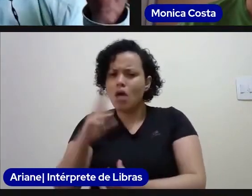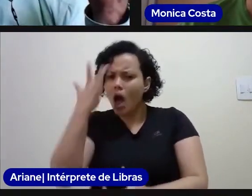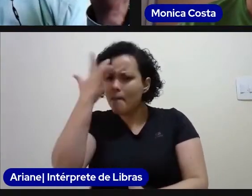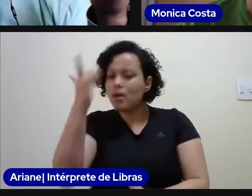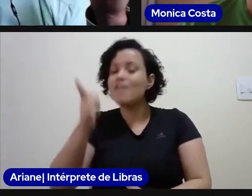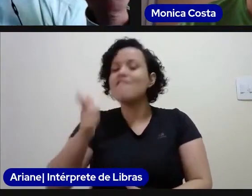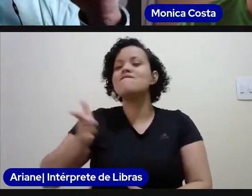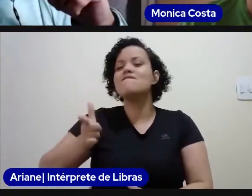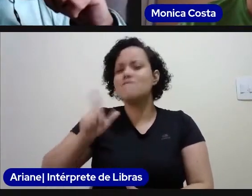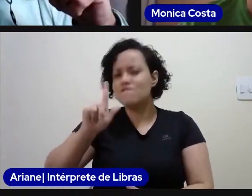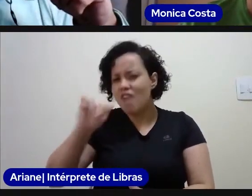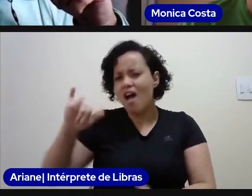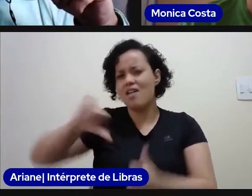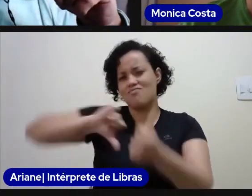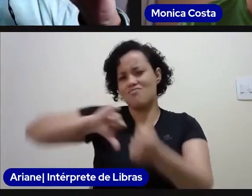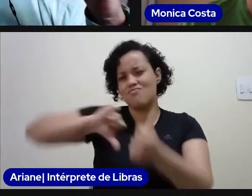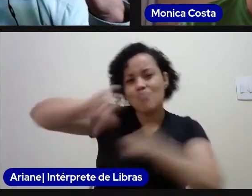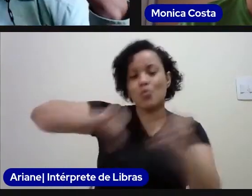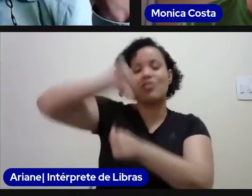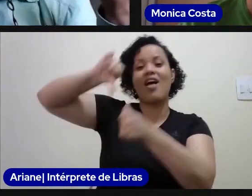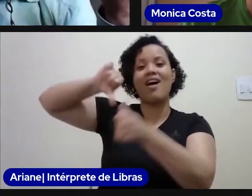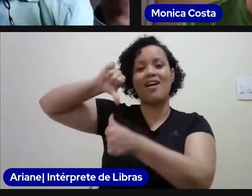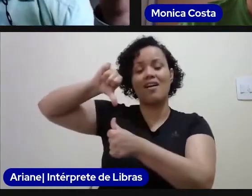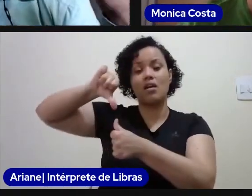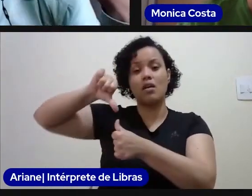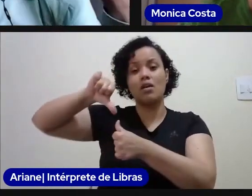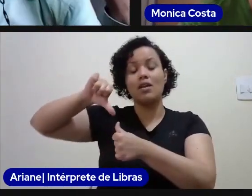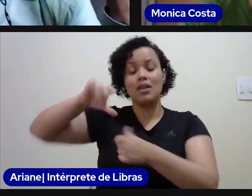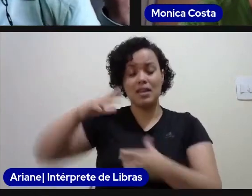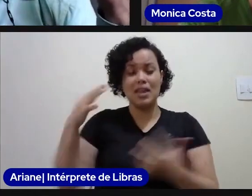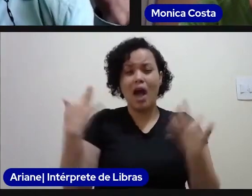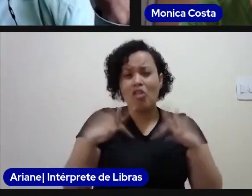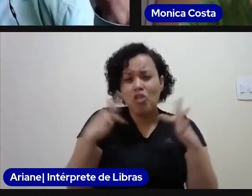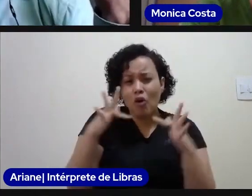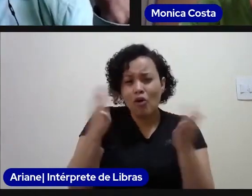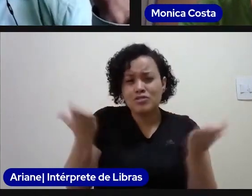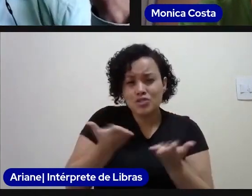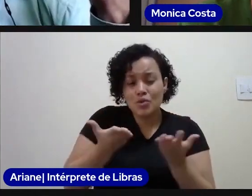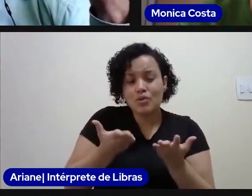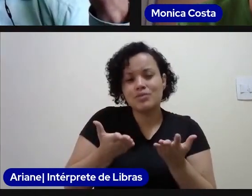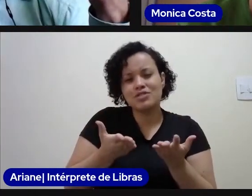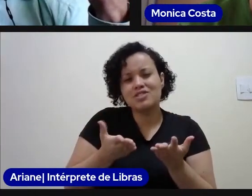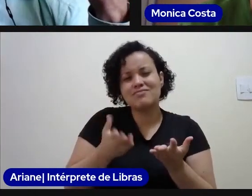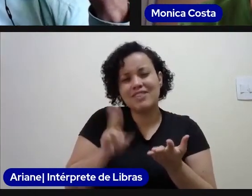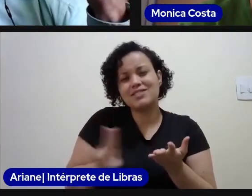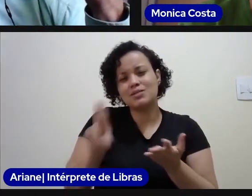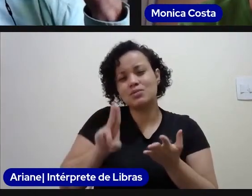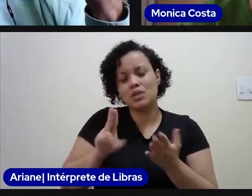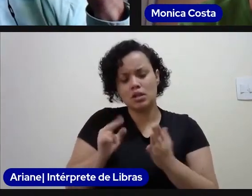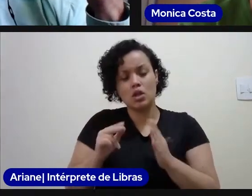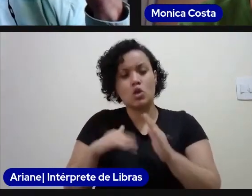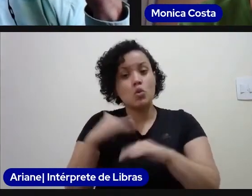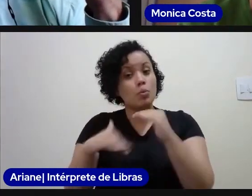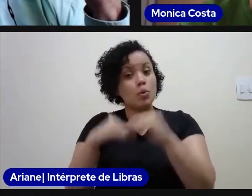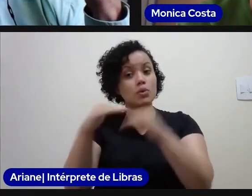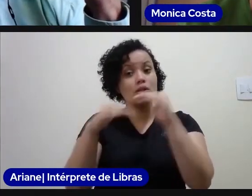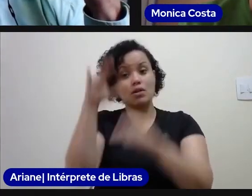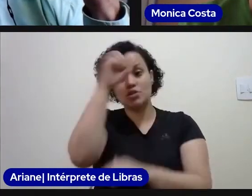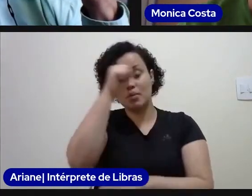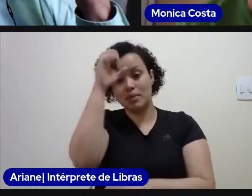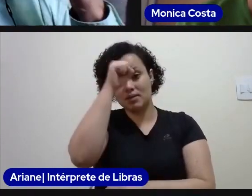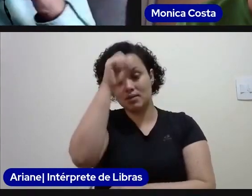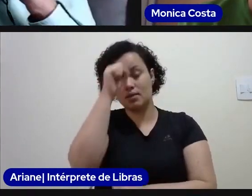bem e de que as dores que eles passam vão ser úteis ao processo de aprendizado deles. Então, quando você